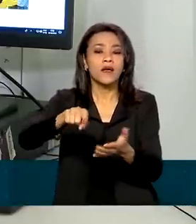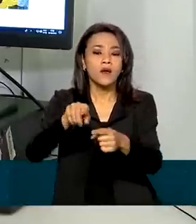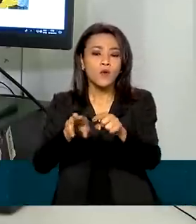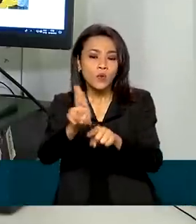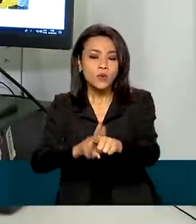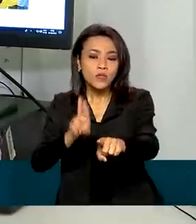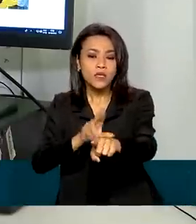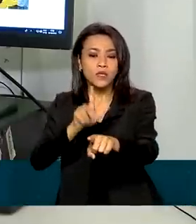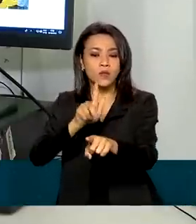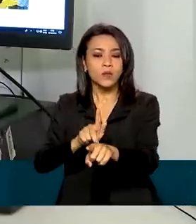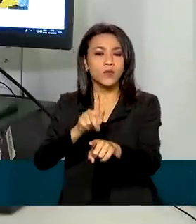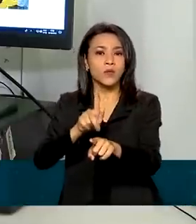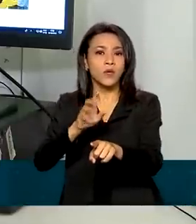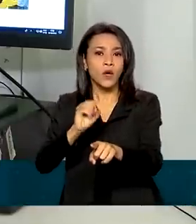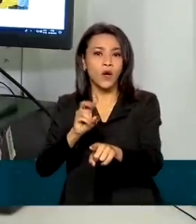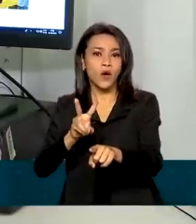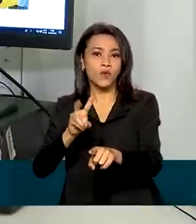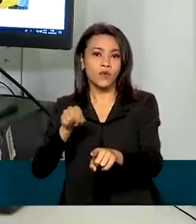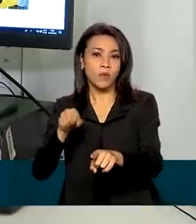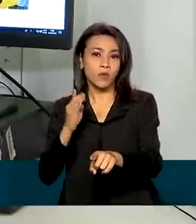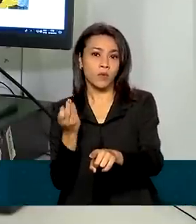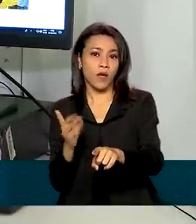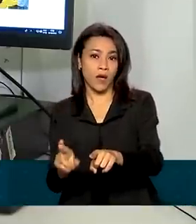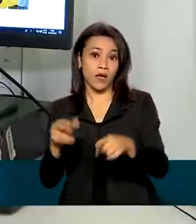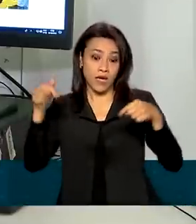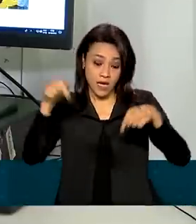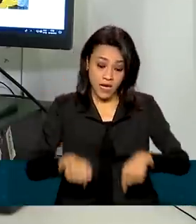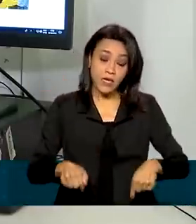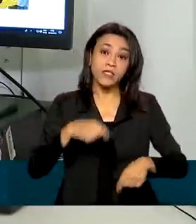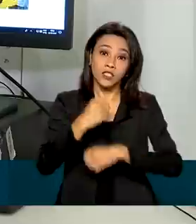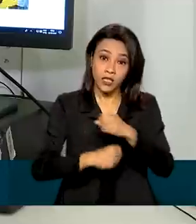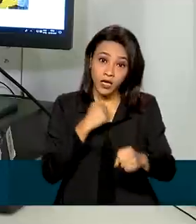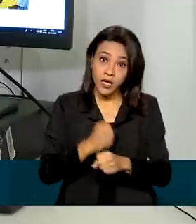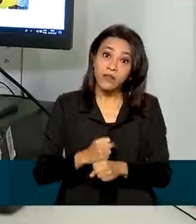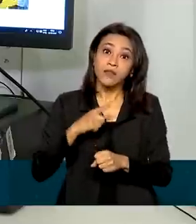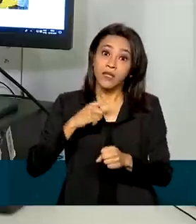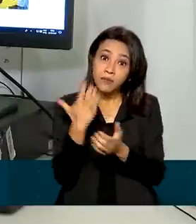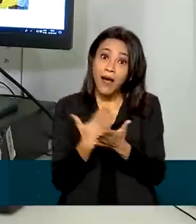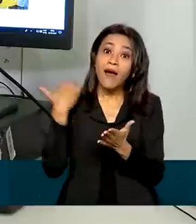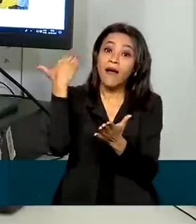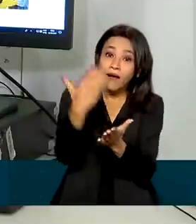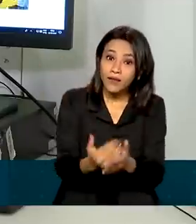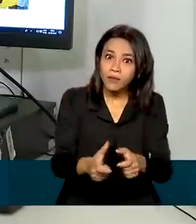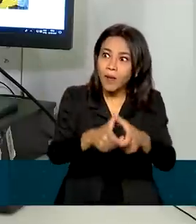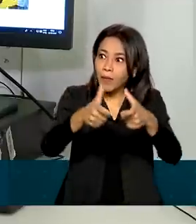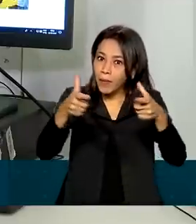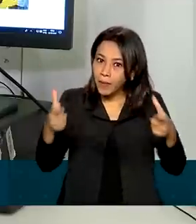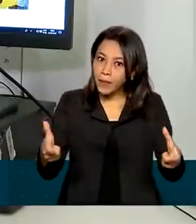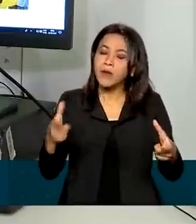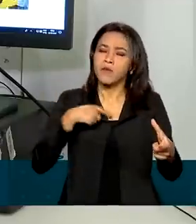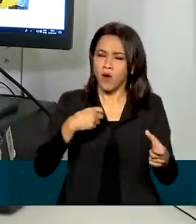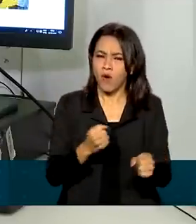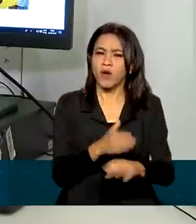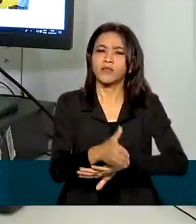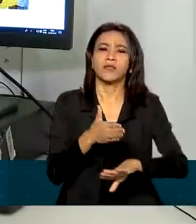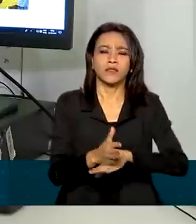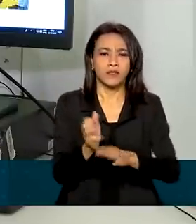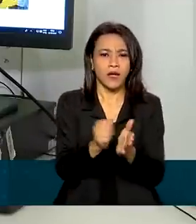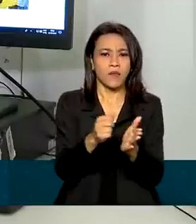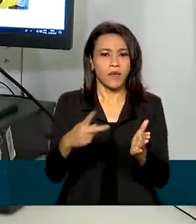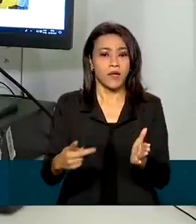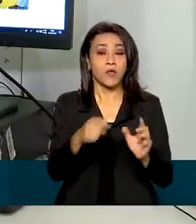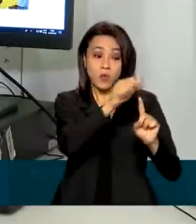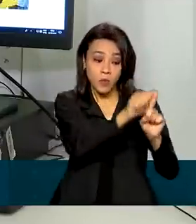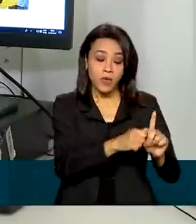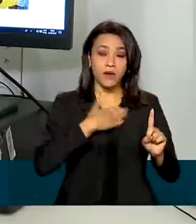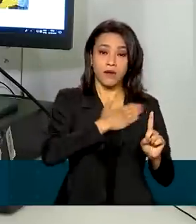gov.br. Este ano, o serviço foi ampliado e pode ser acessado pelo celular no aplicativo. Só em agosto foram